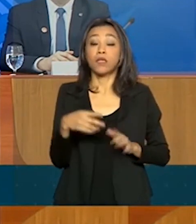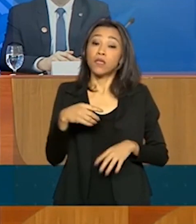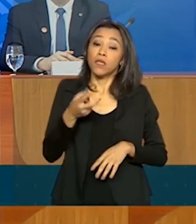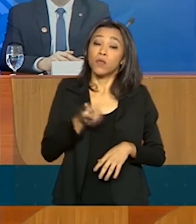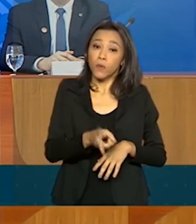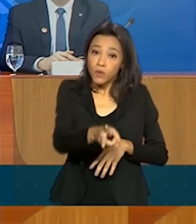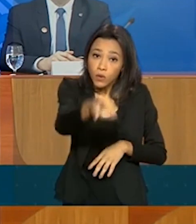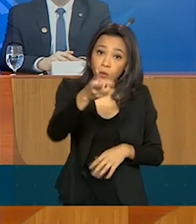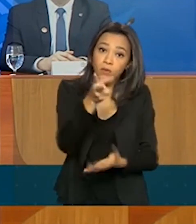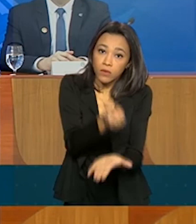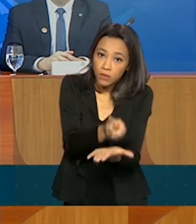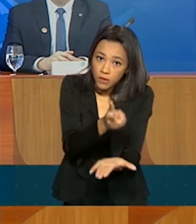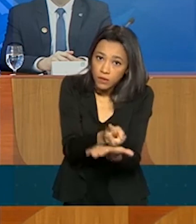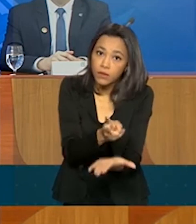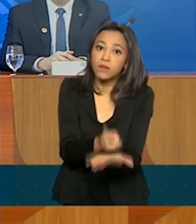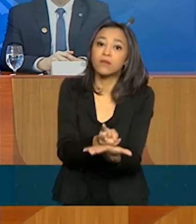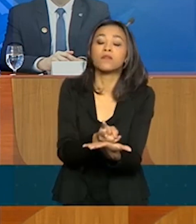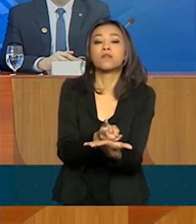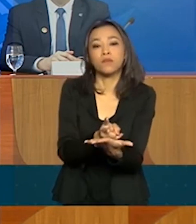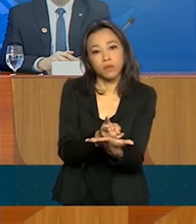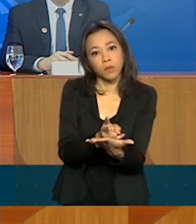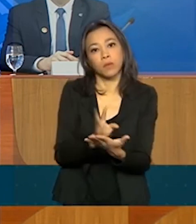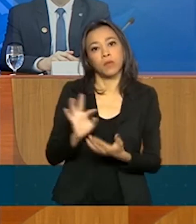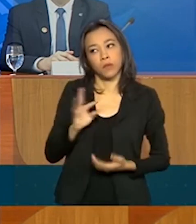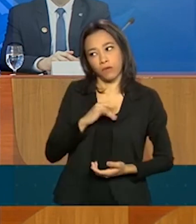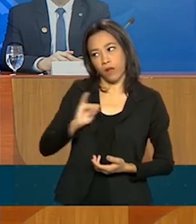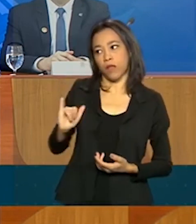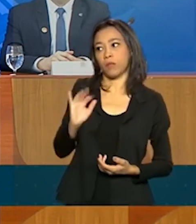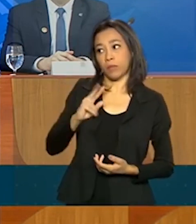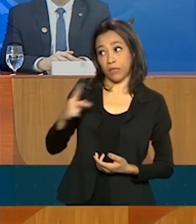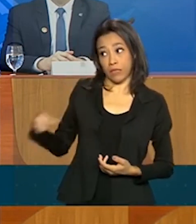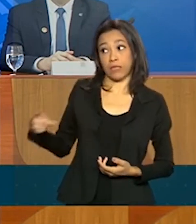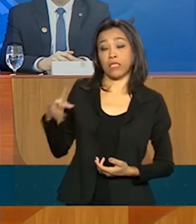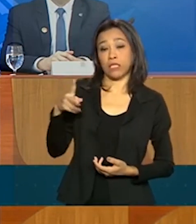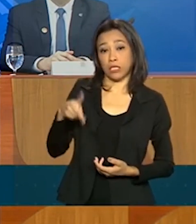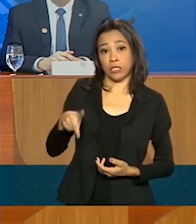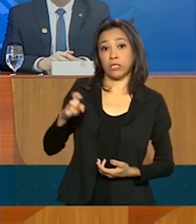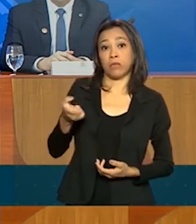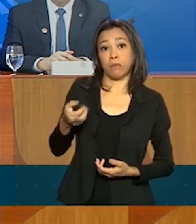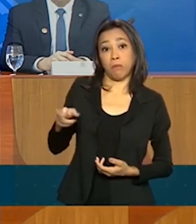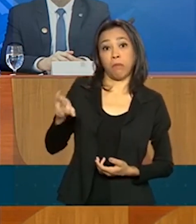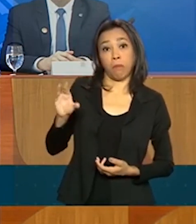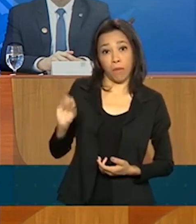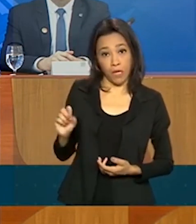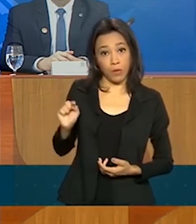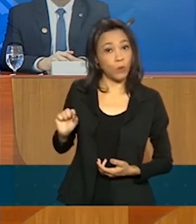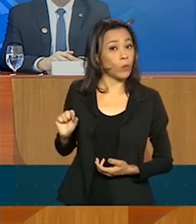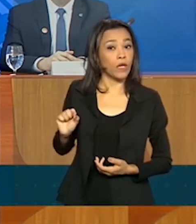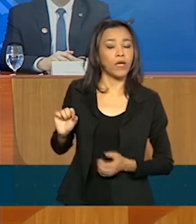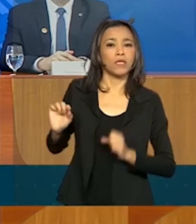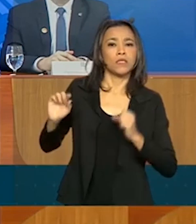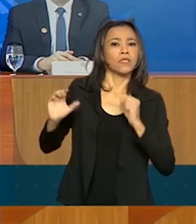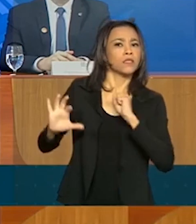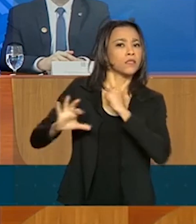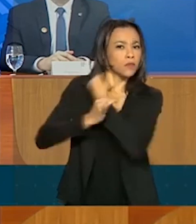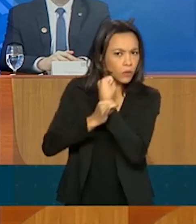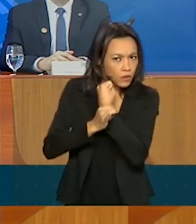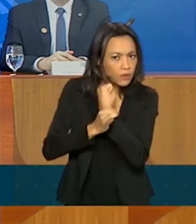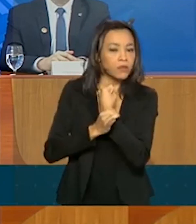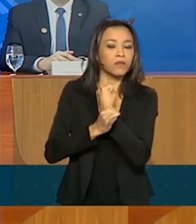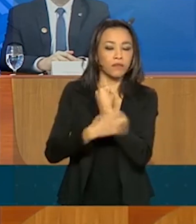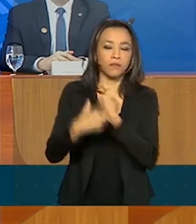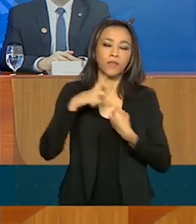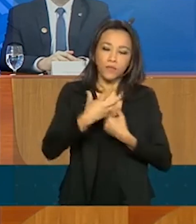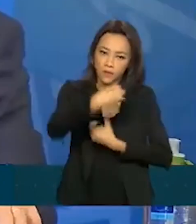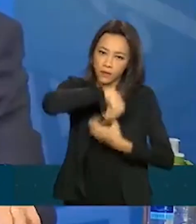continuam os mesmos, presidente Pedro, que nós falamos aqui na sexta-feira, que era o da segurança, sobre todos os aspectos